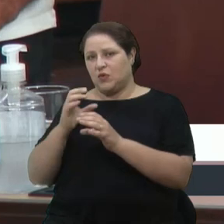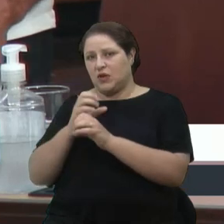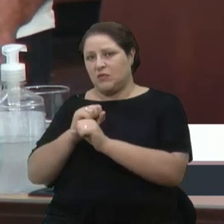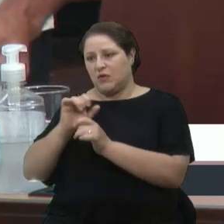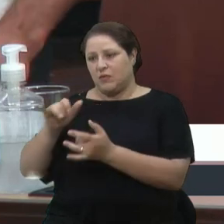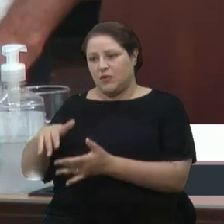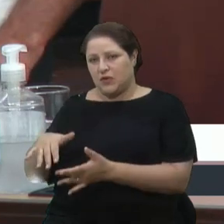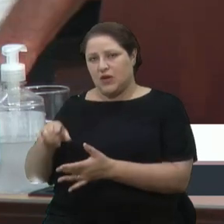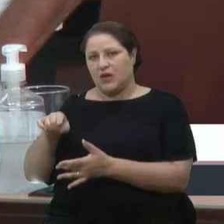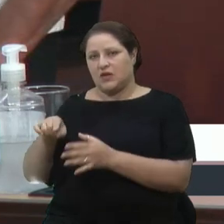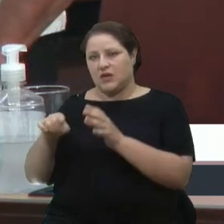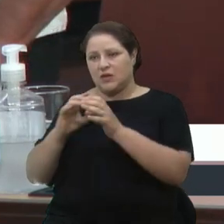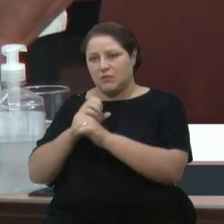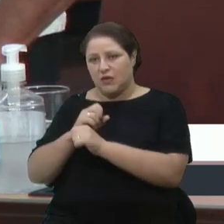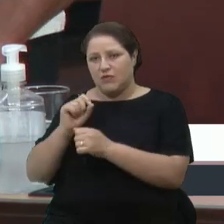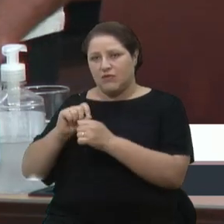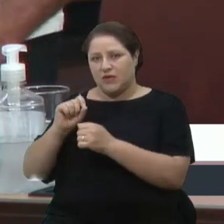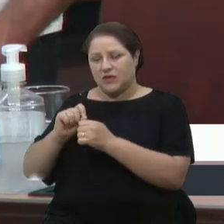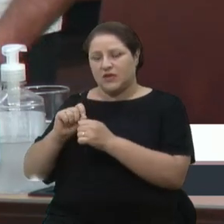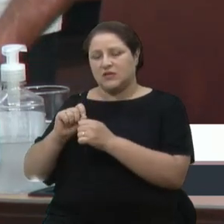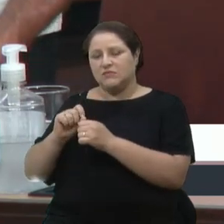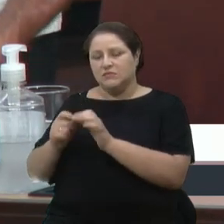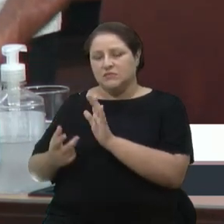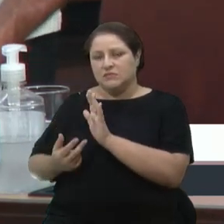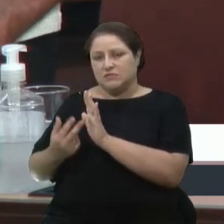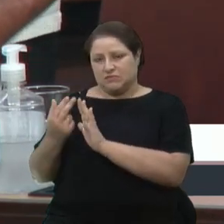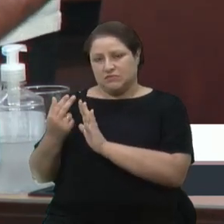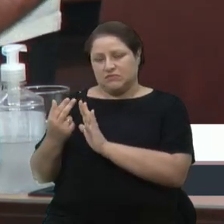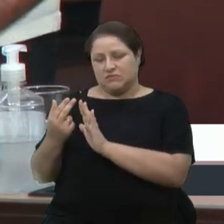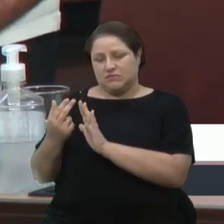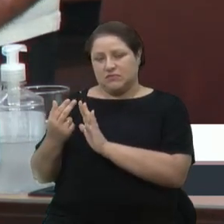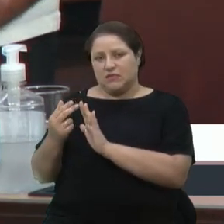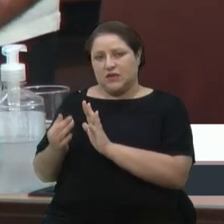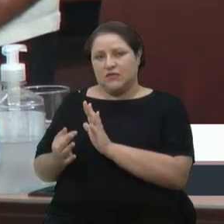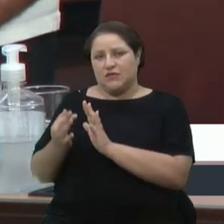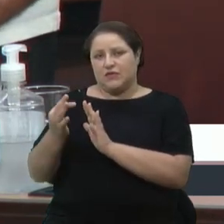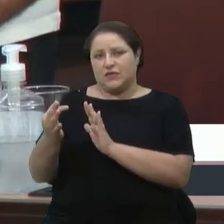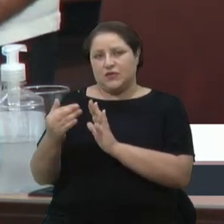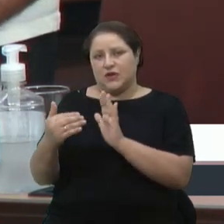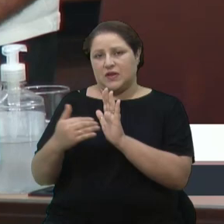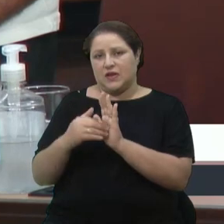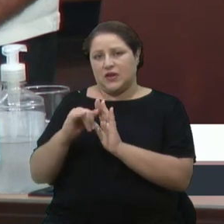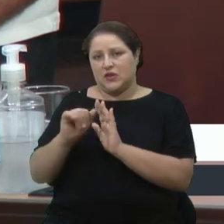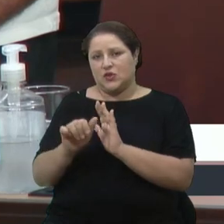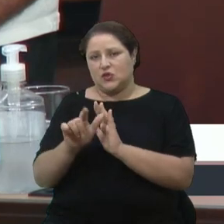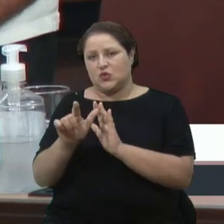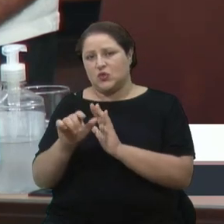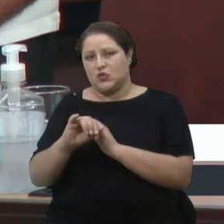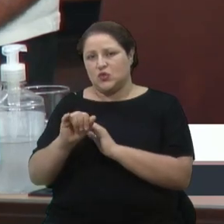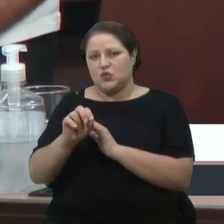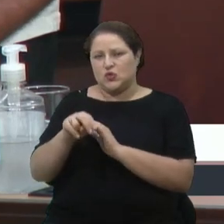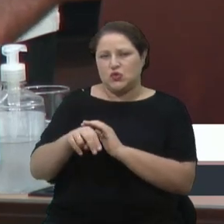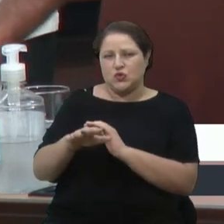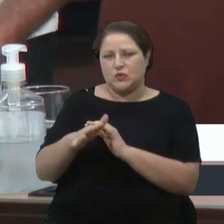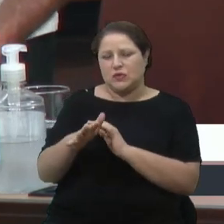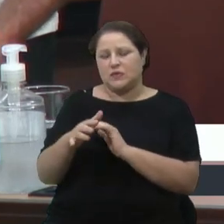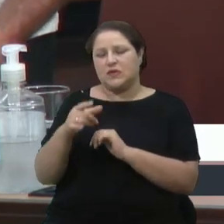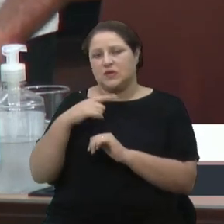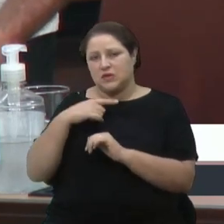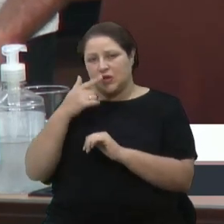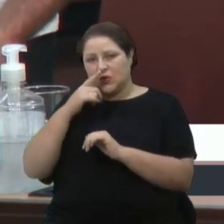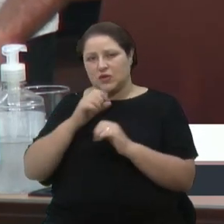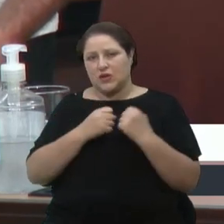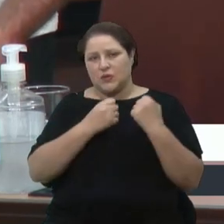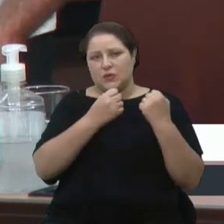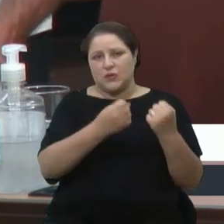Vamos castrar aqueles animais lá. Então, em breve, até junho, julho, nós teremos o castramóvel já em operação na nossa cidade, graças à